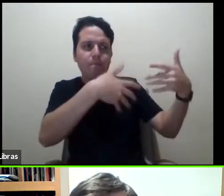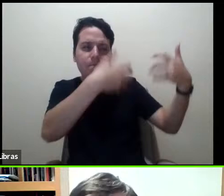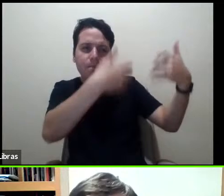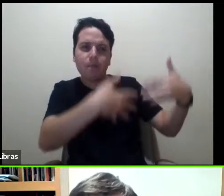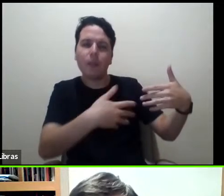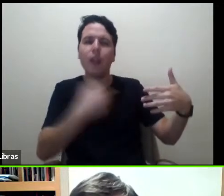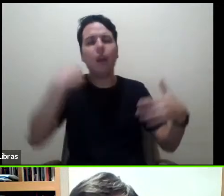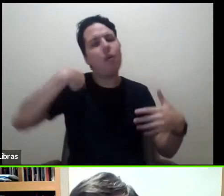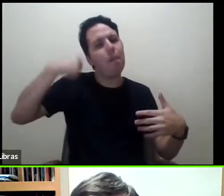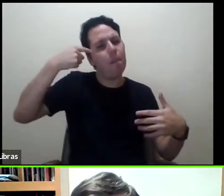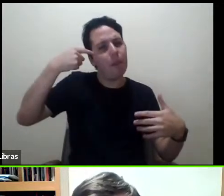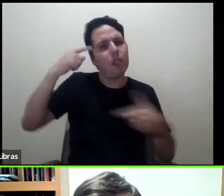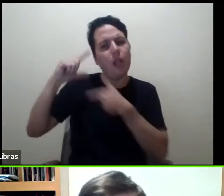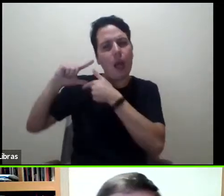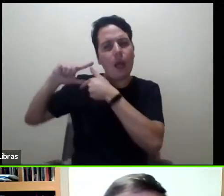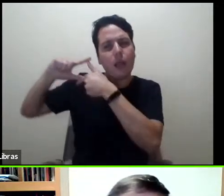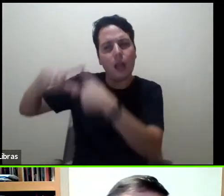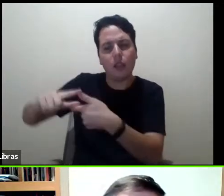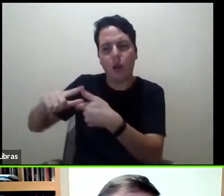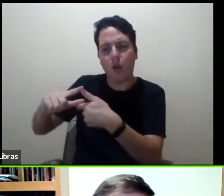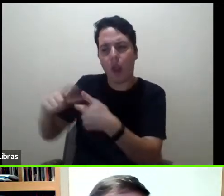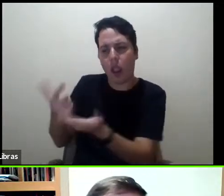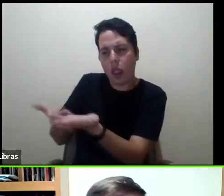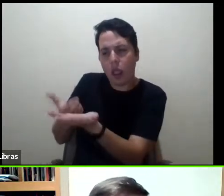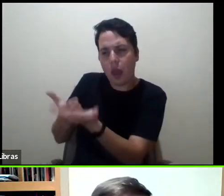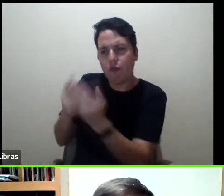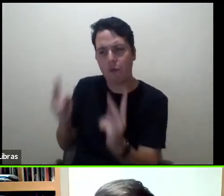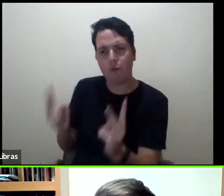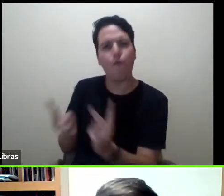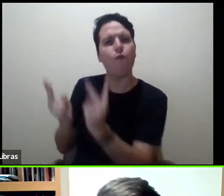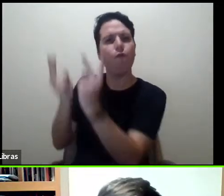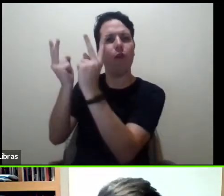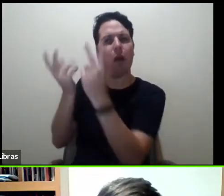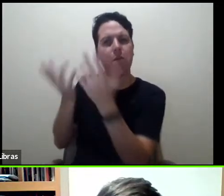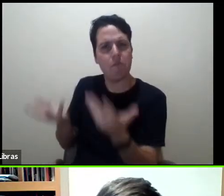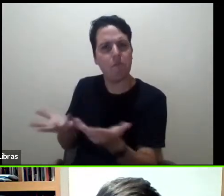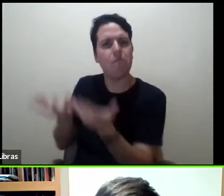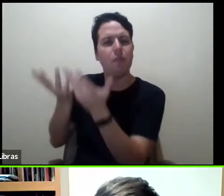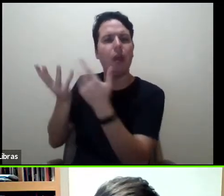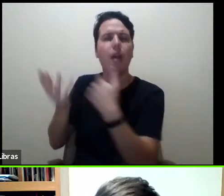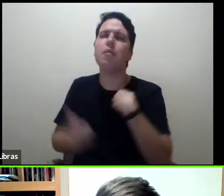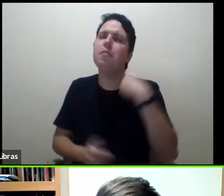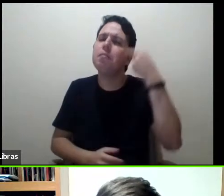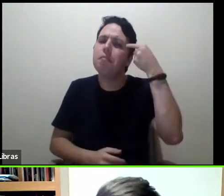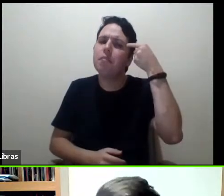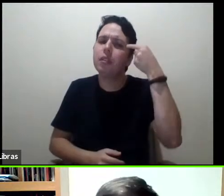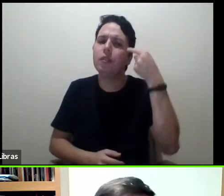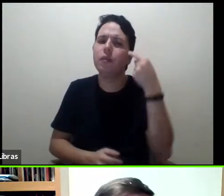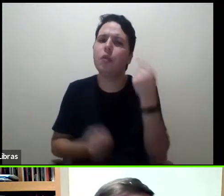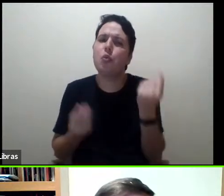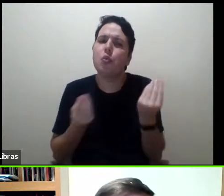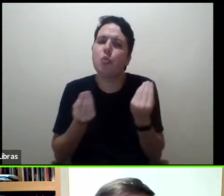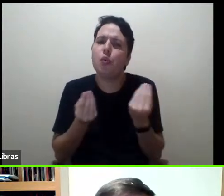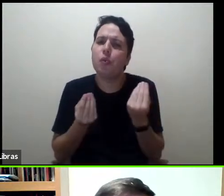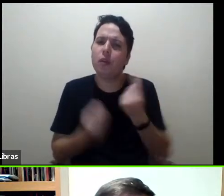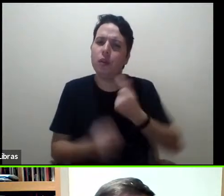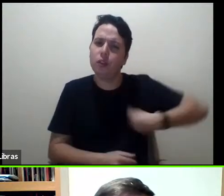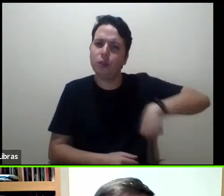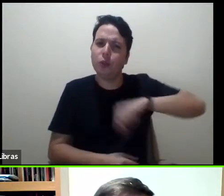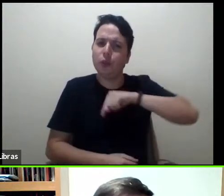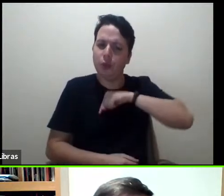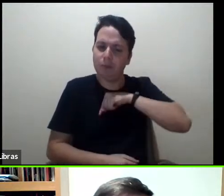de valorização dos livros e ao mesmo tempo pensando como nós temos sofrido,